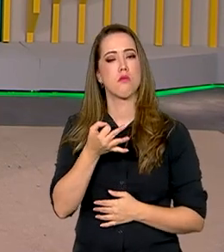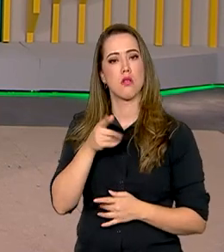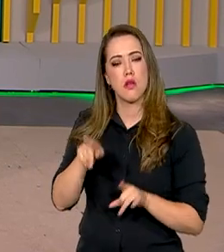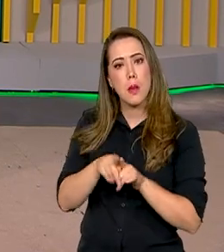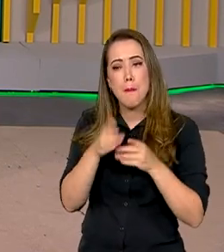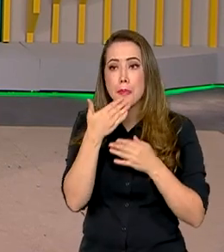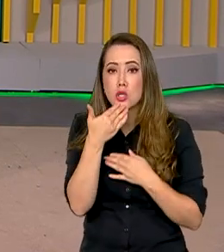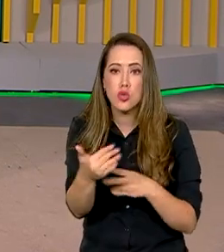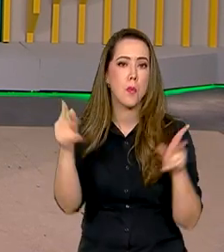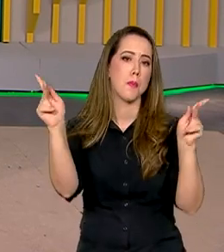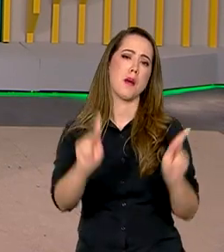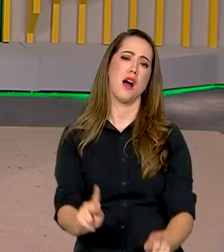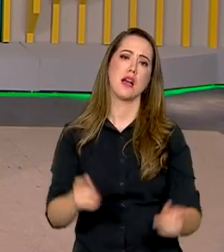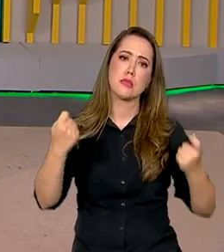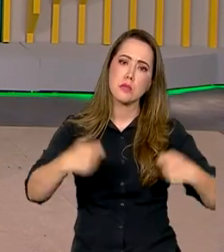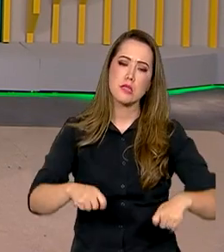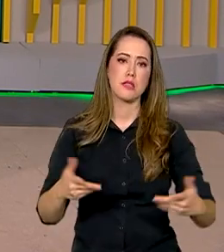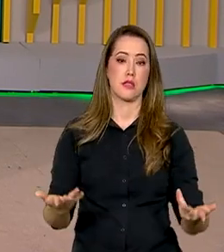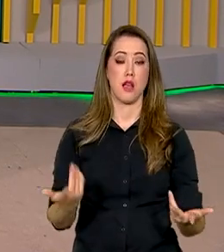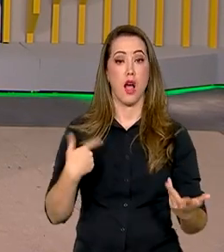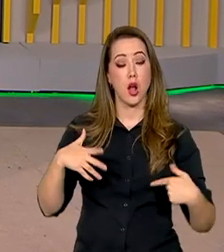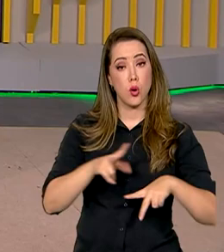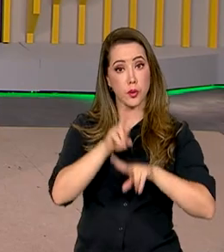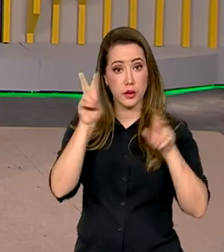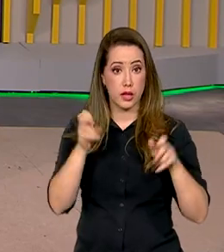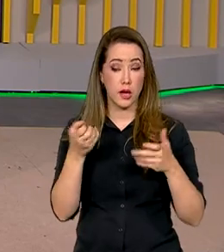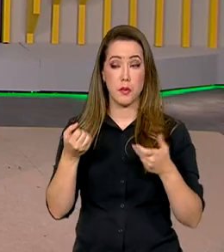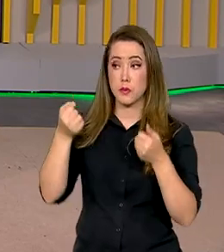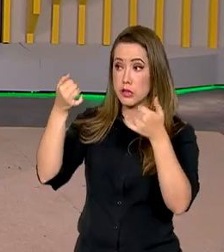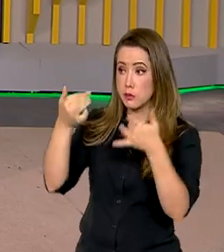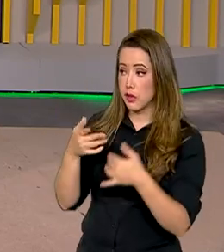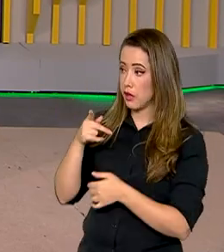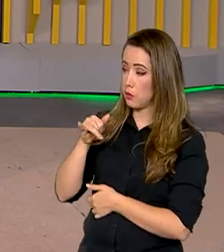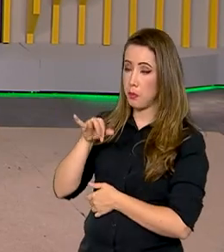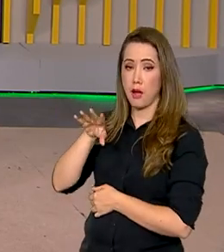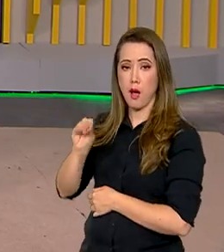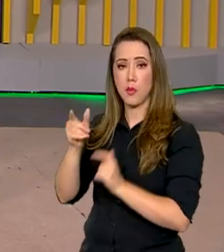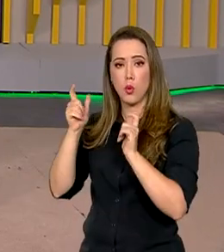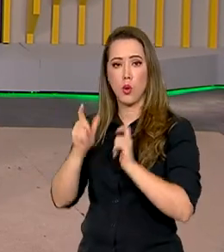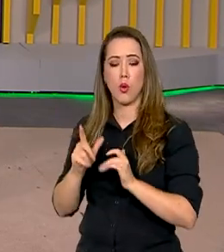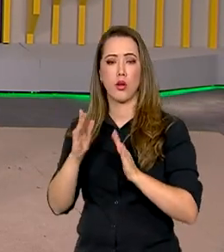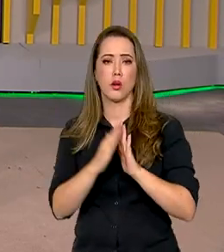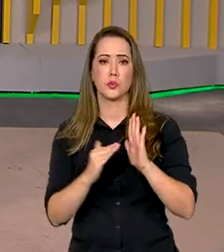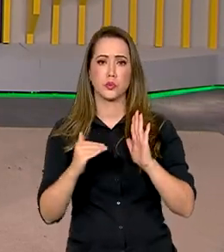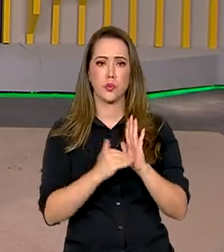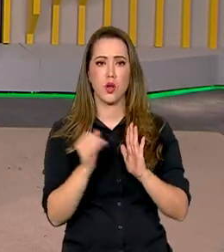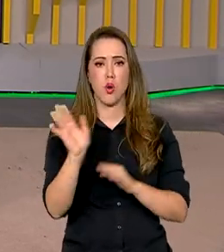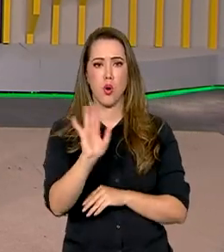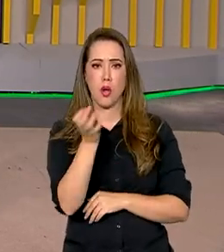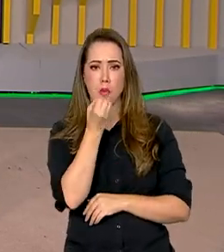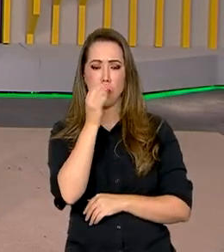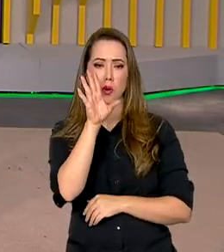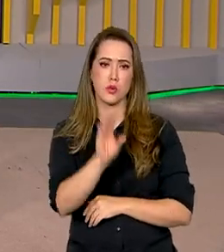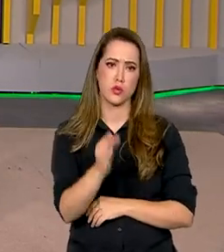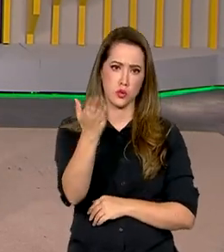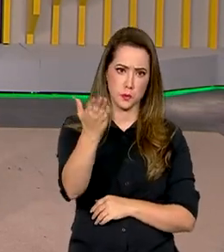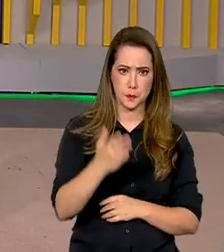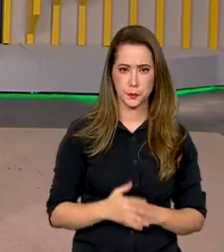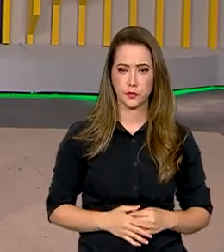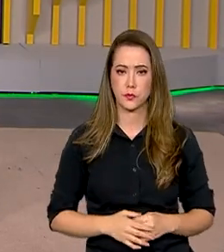Sobre esse assunto a gente fala agora com o repórter Pablo Mundin, direto do Palácio da Alvorada. Olá, Pablo, boa noite.